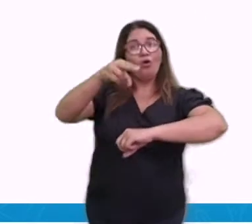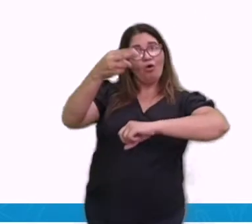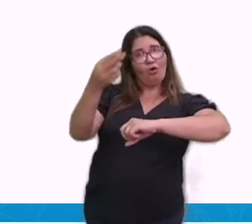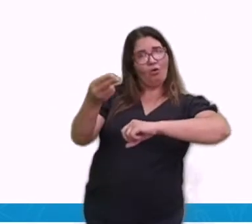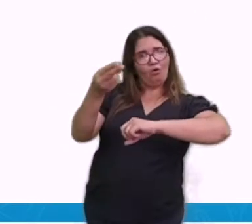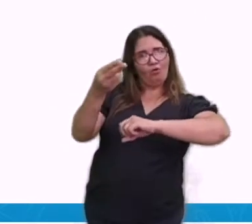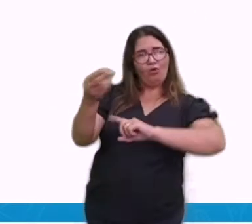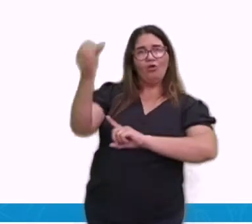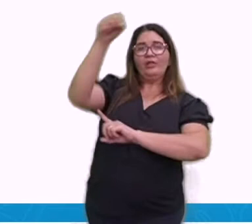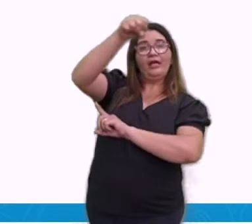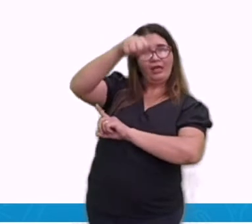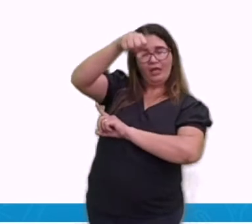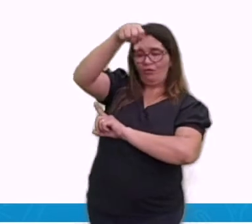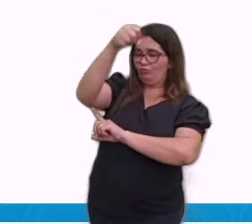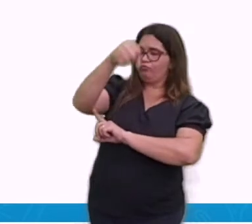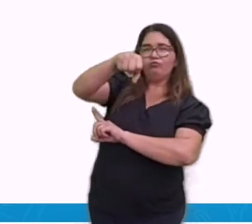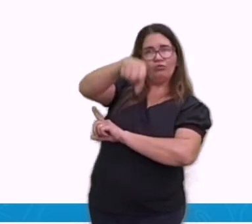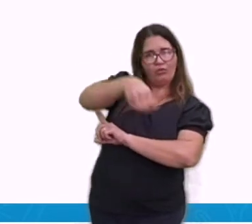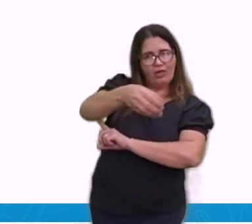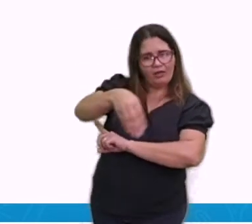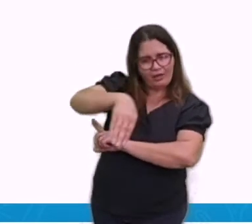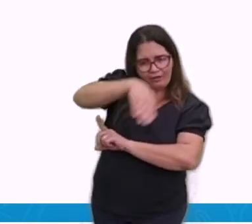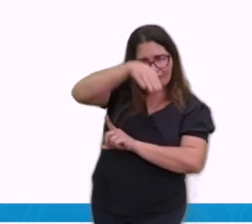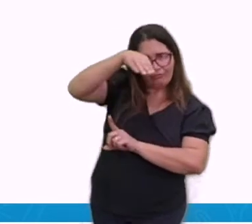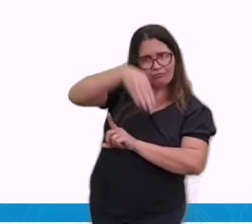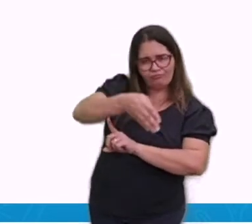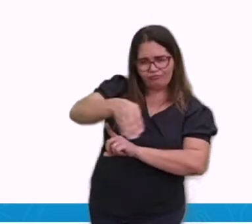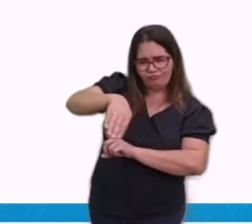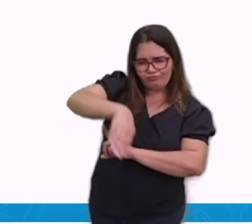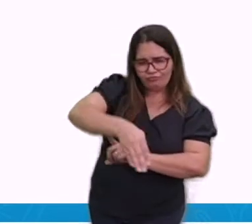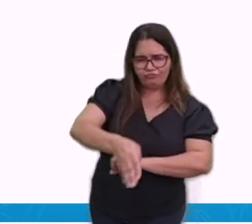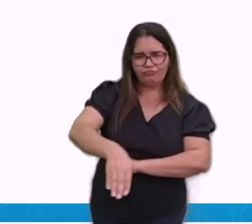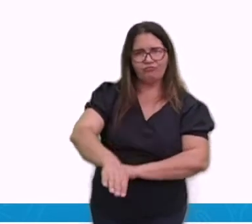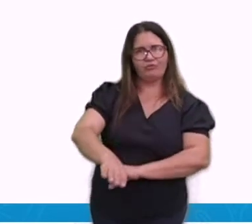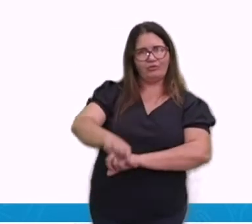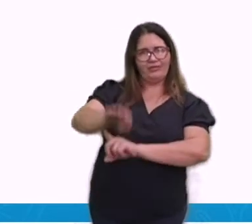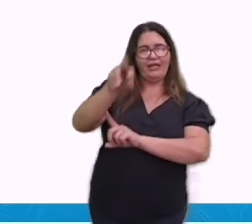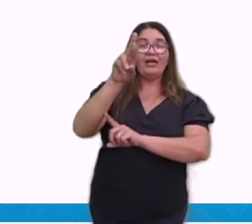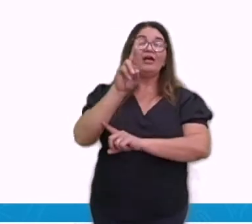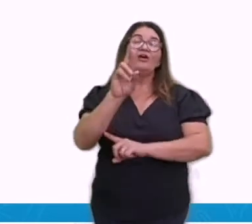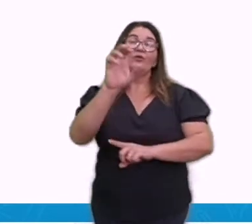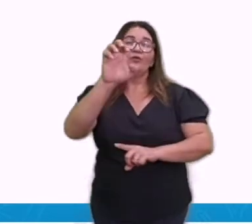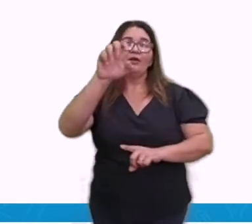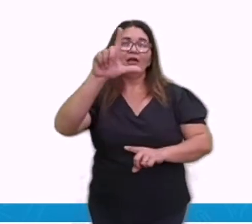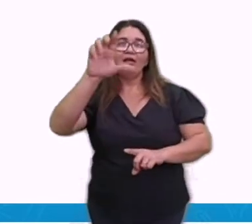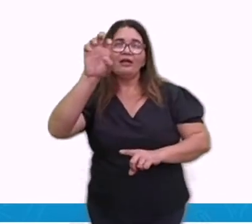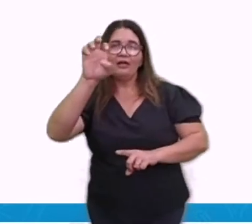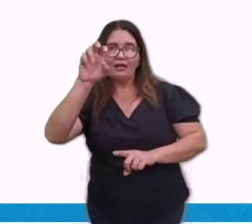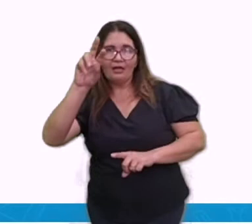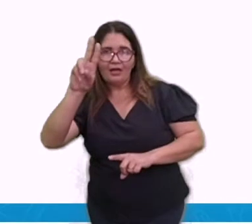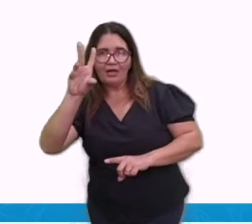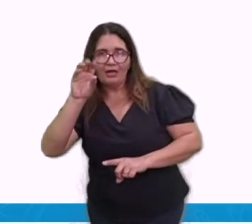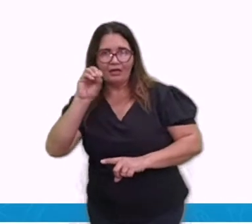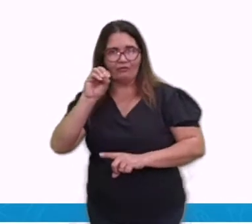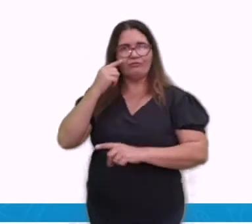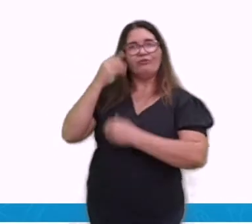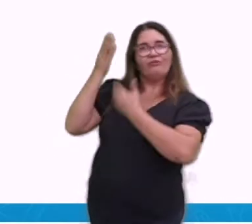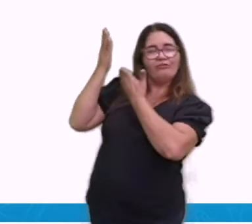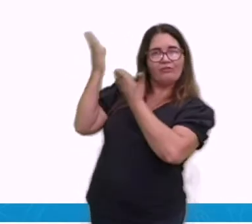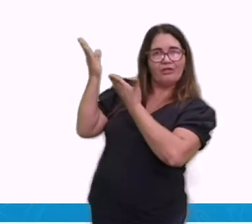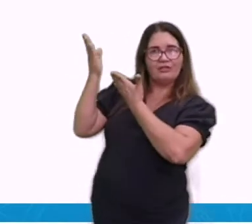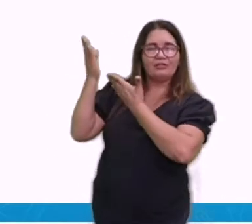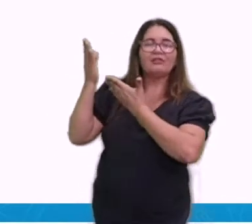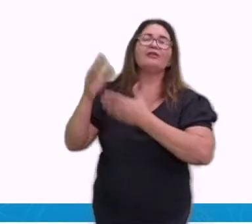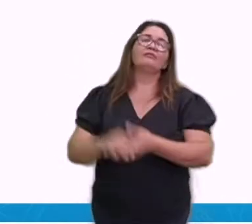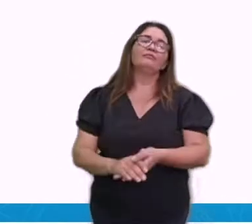relevo. Que a gente vai explicar. Que eu vou explicar para vocês. Então gravem isso. Tropical de altitude. Ele depende um pouco